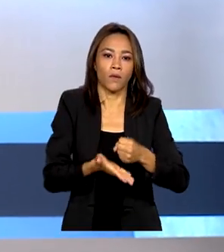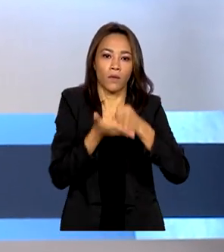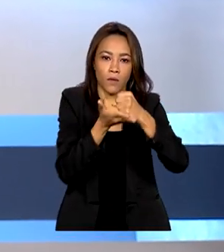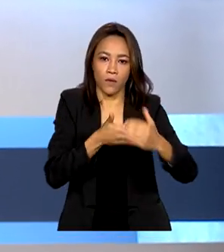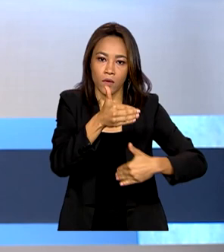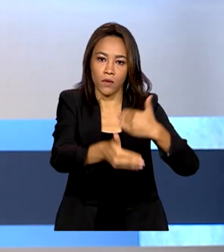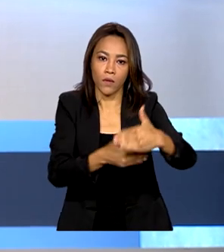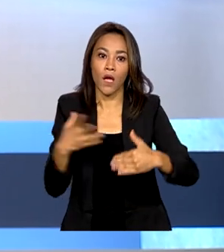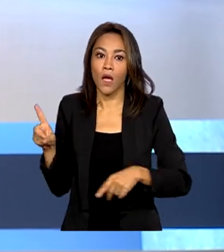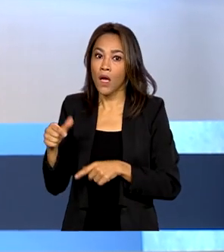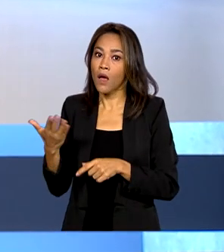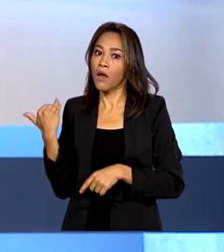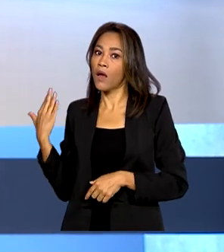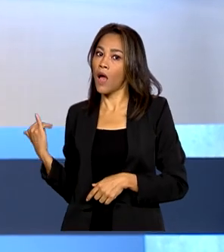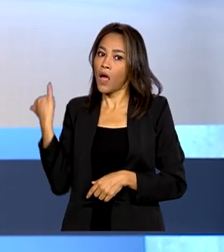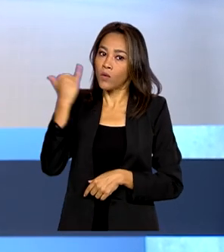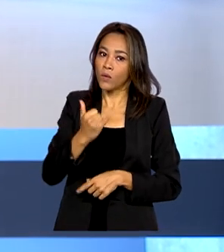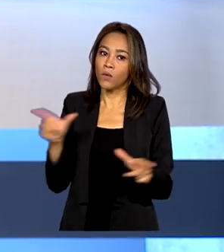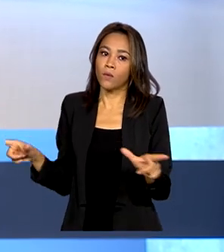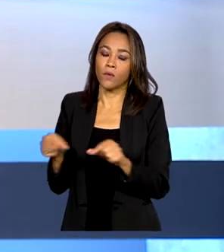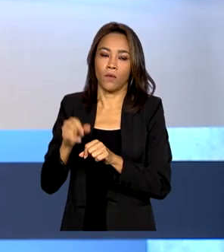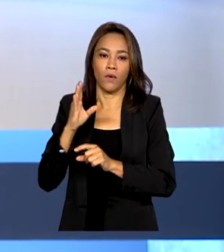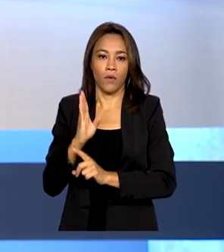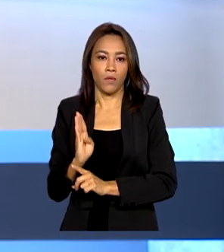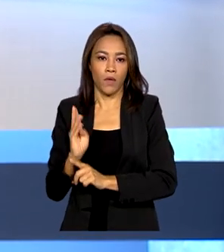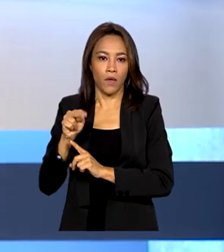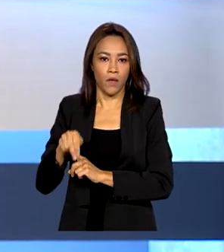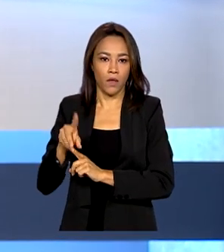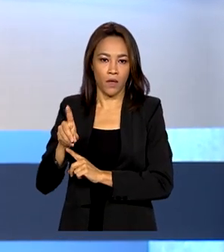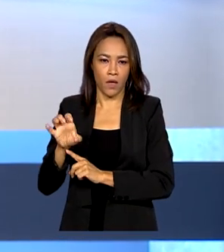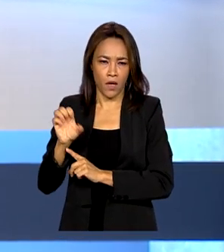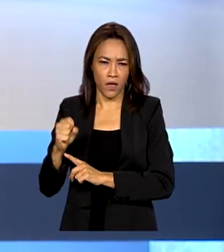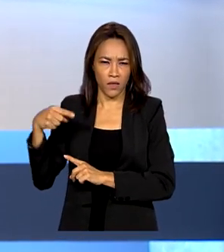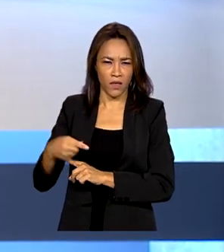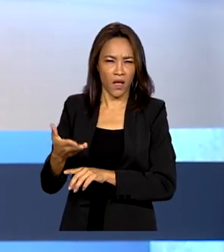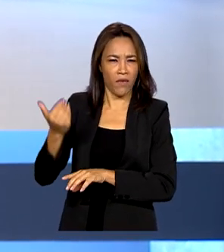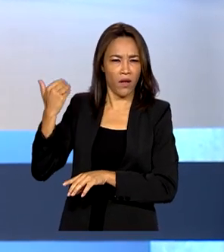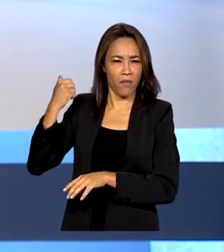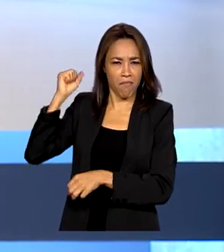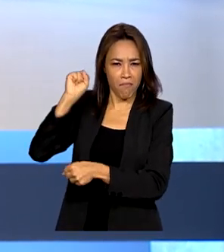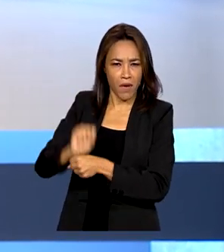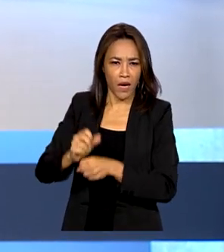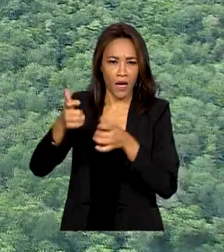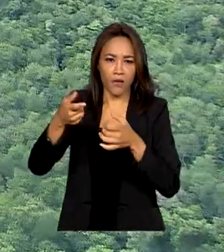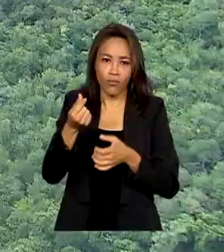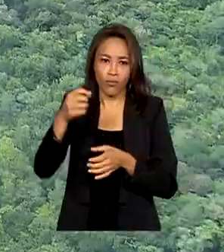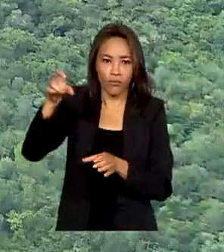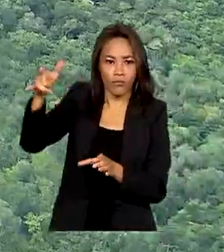BNDES, que reinstalou o comitê para gerir o fundo que estava parado desde 2018.